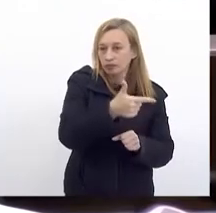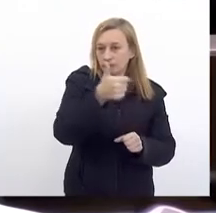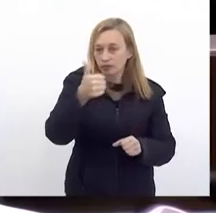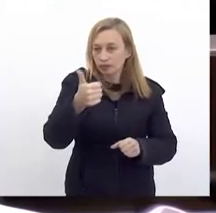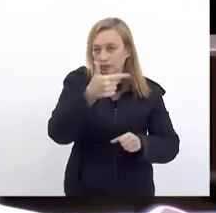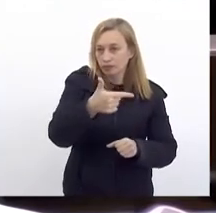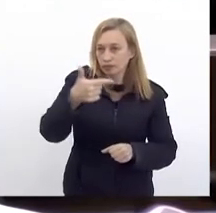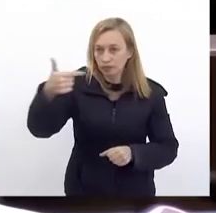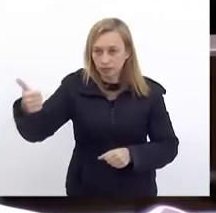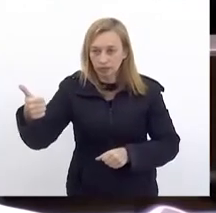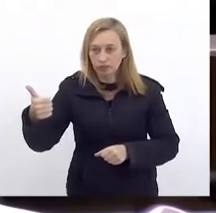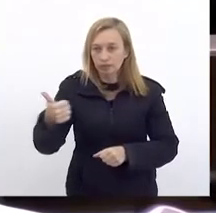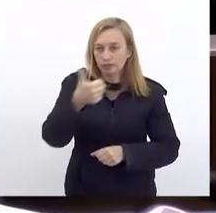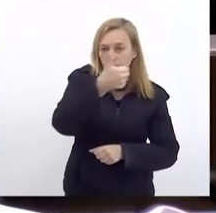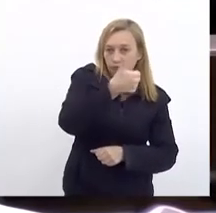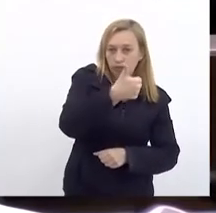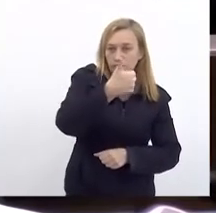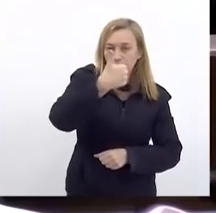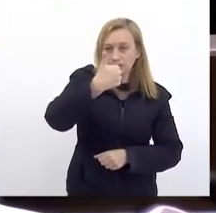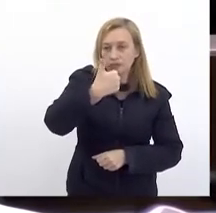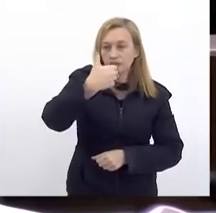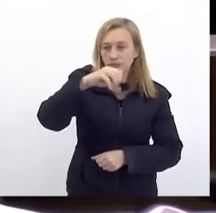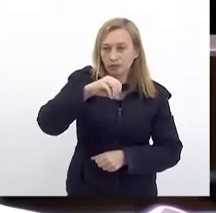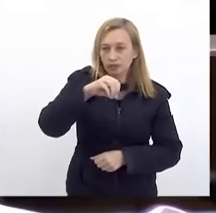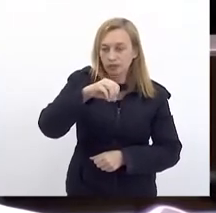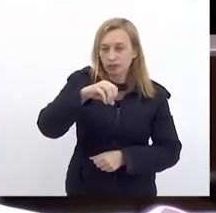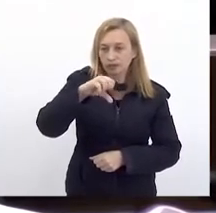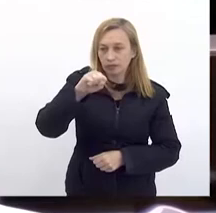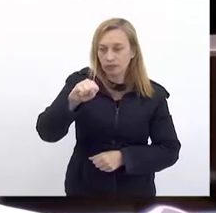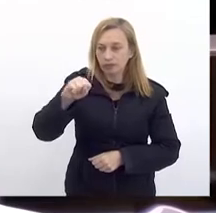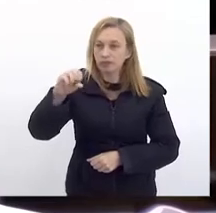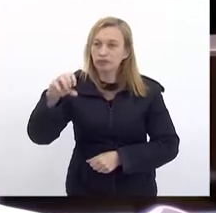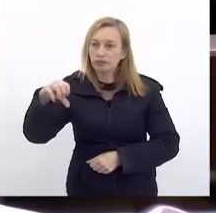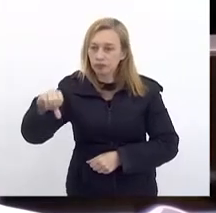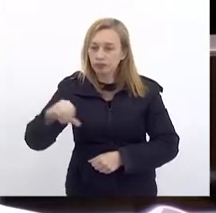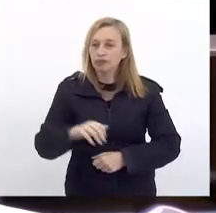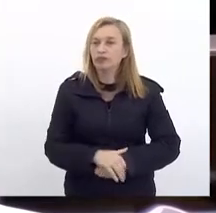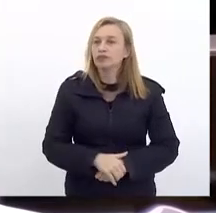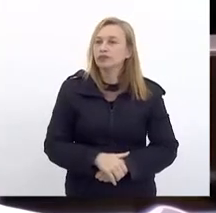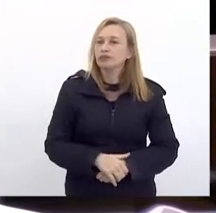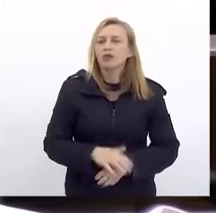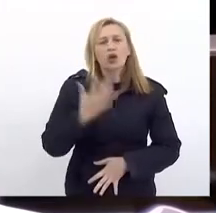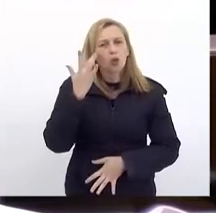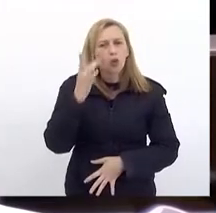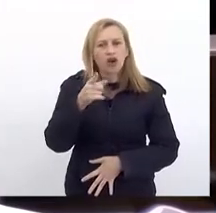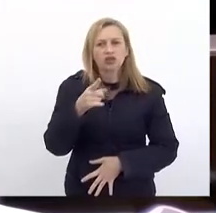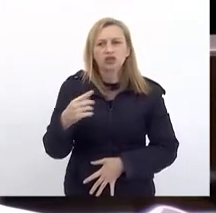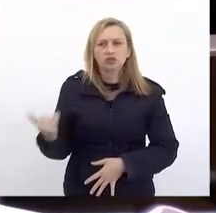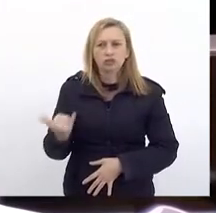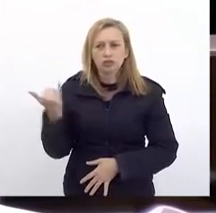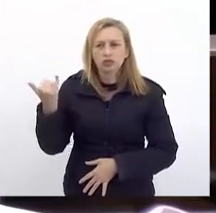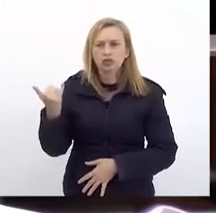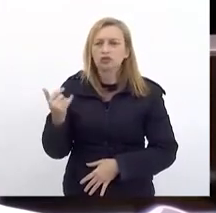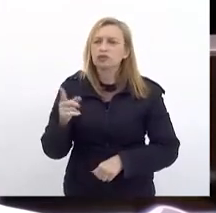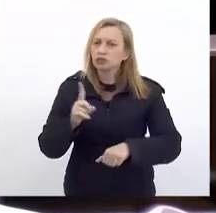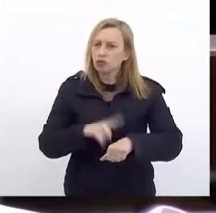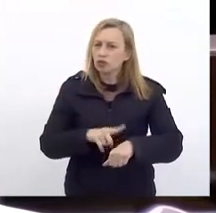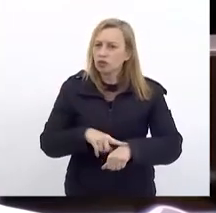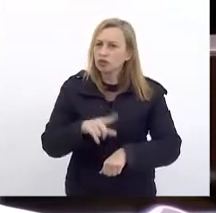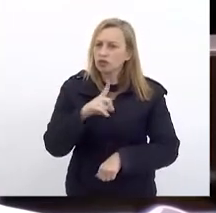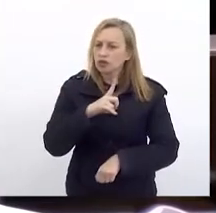,99 Para 2,85 bilhões Eu acho Que valia A pena Em algum momento